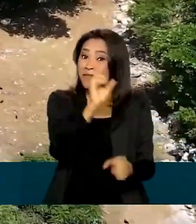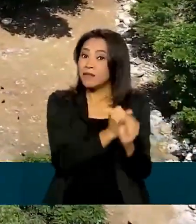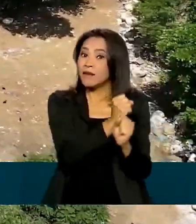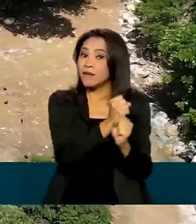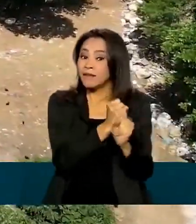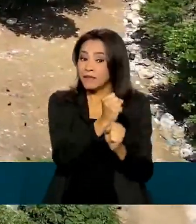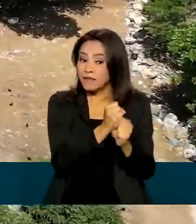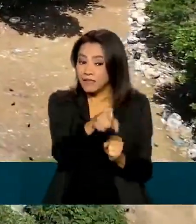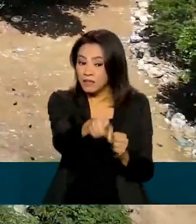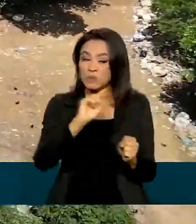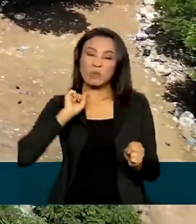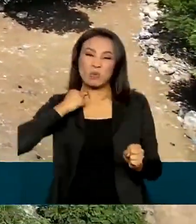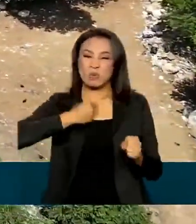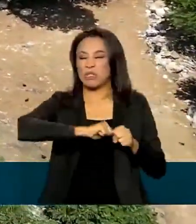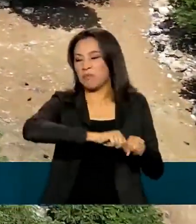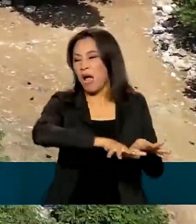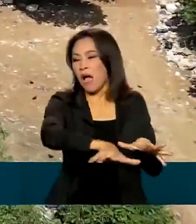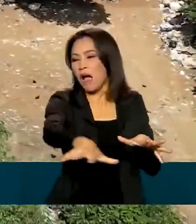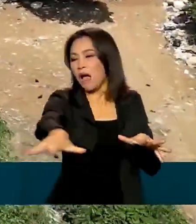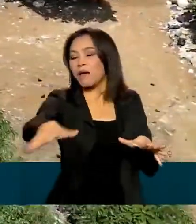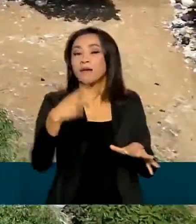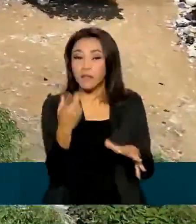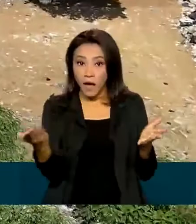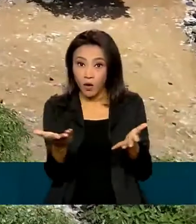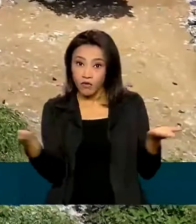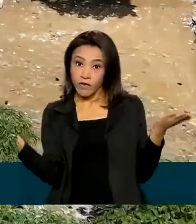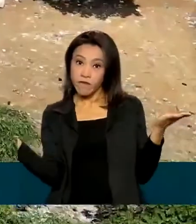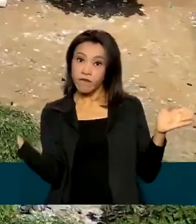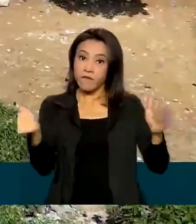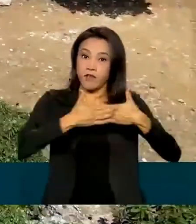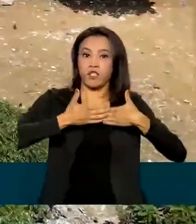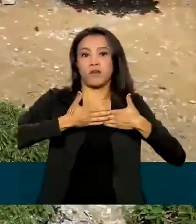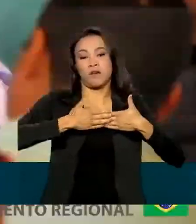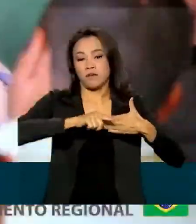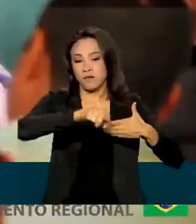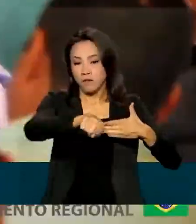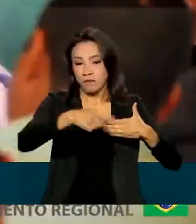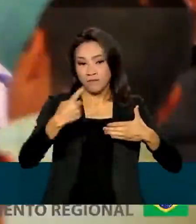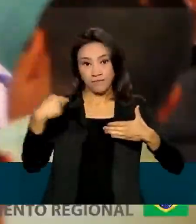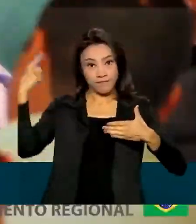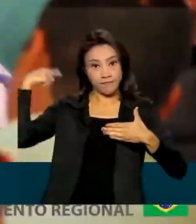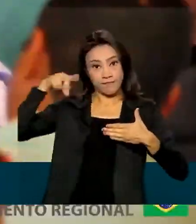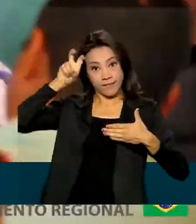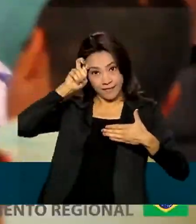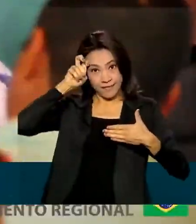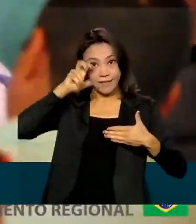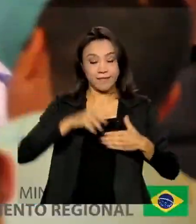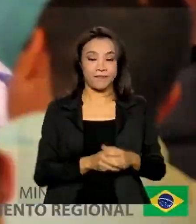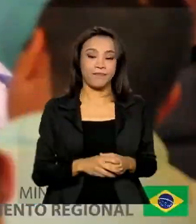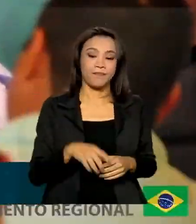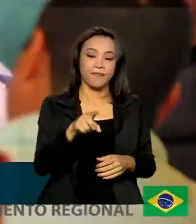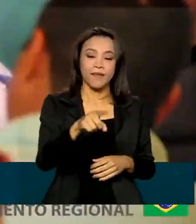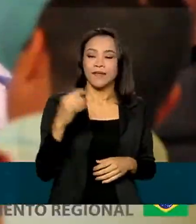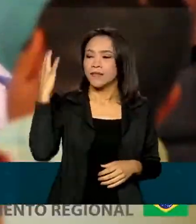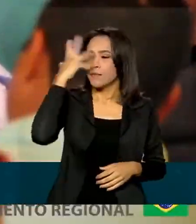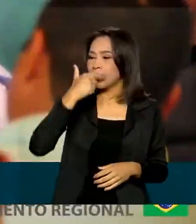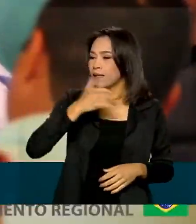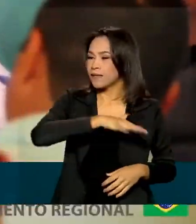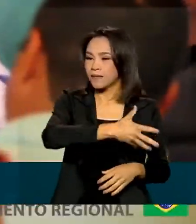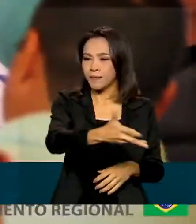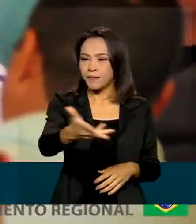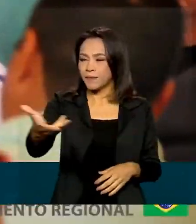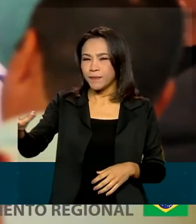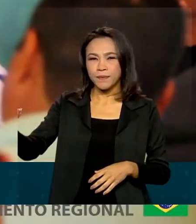contaminação do meio ambiente, o lixão foi fechado nesta quinta-feira. É incompatível essa beleza toda, essa